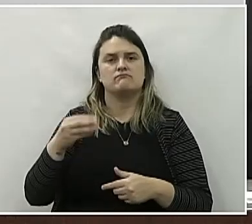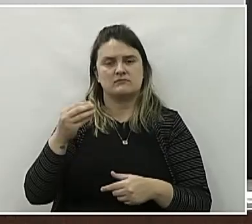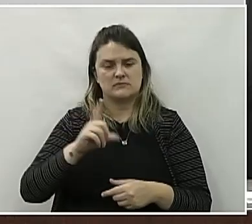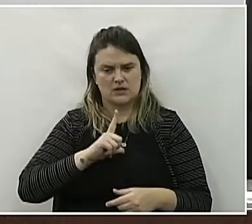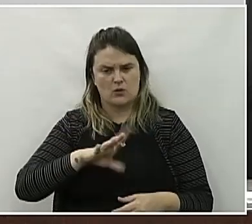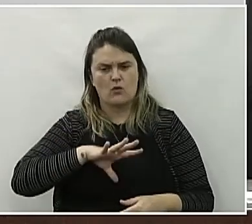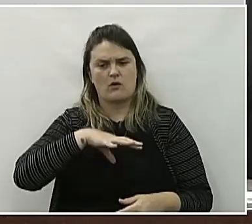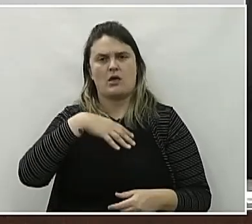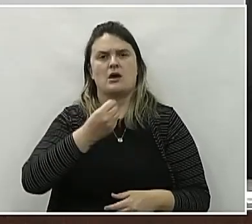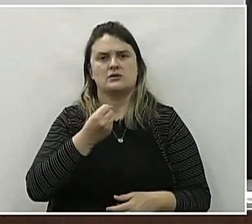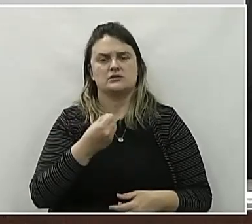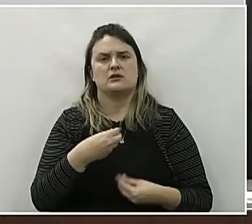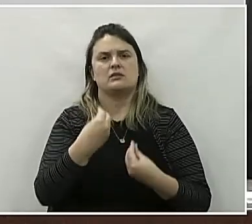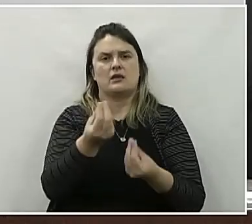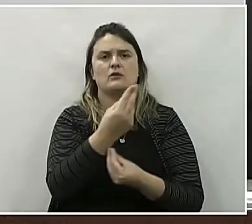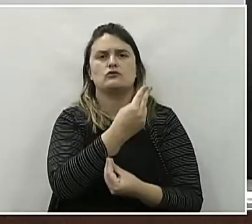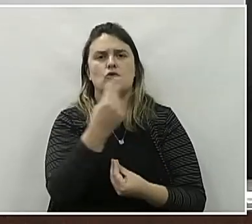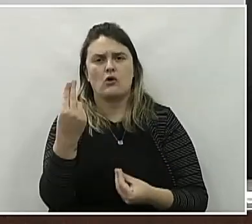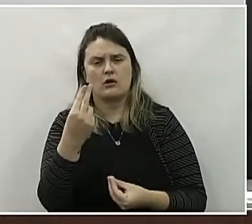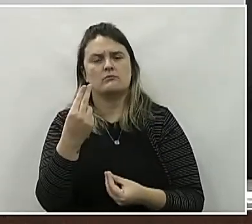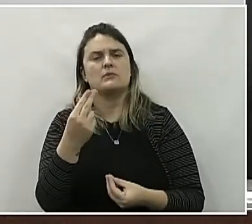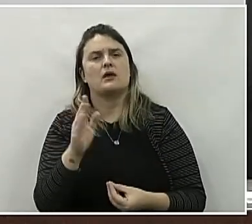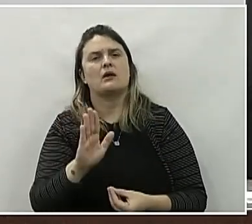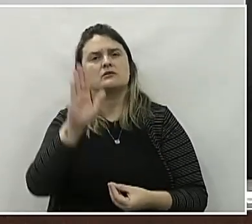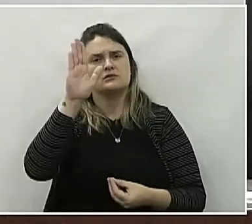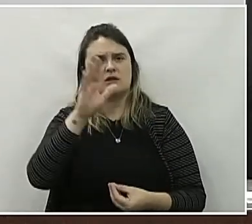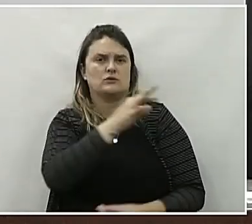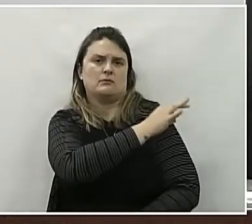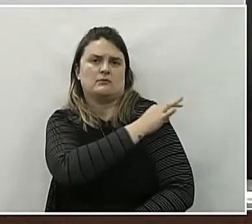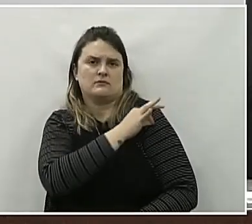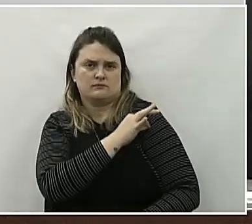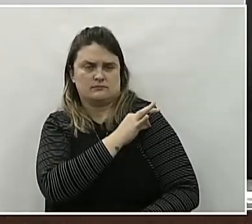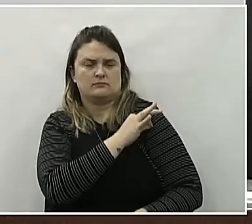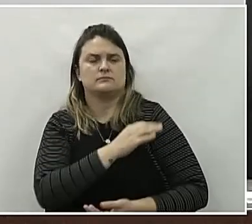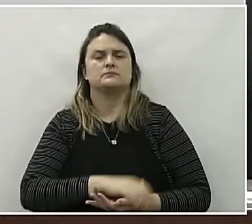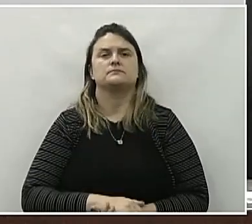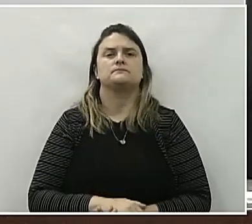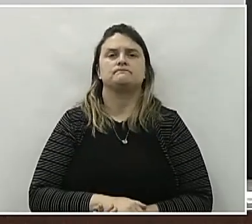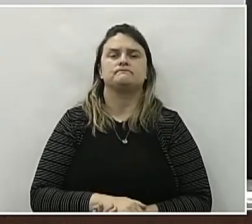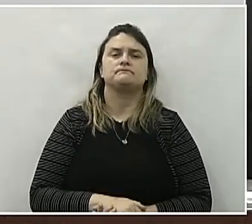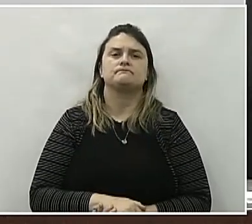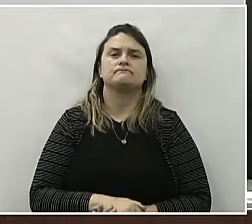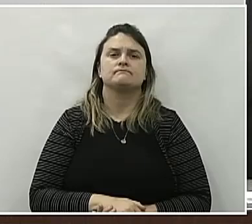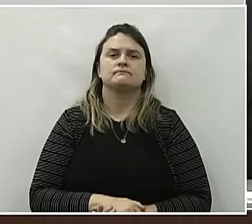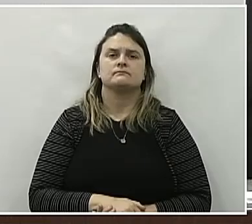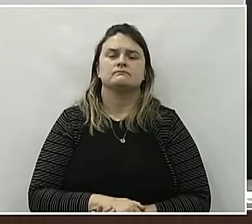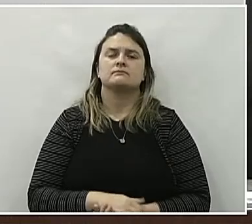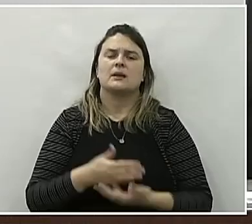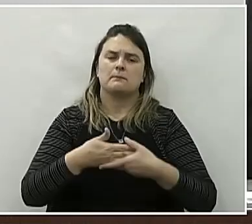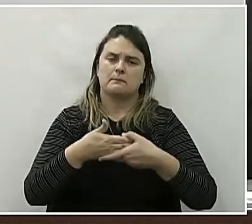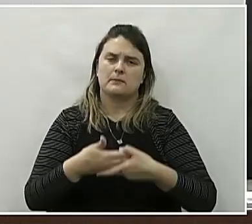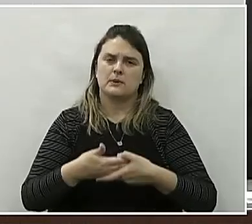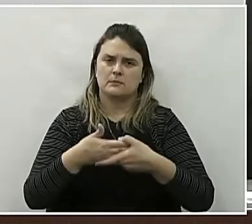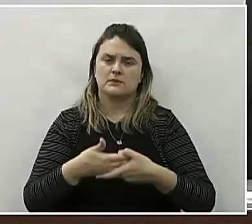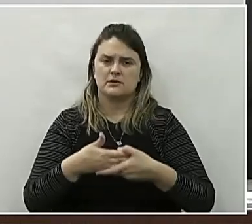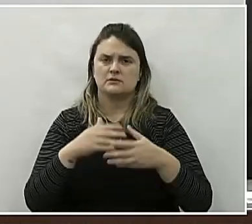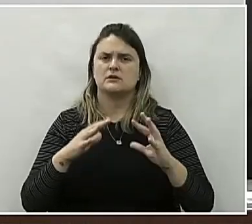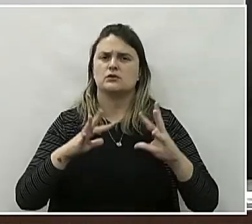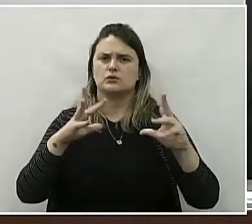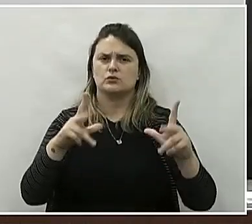coragem de colocar o seu nome para buscar aí um espaço no executivo, então parabéns,